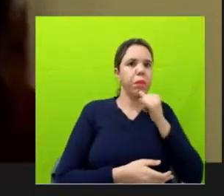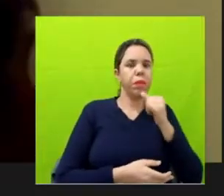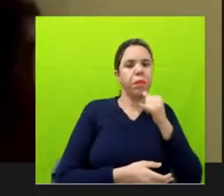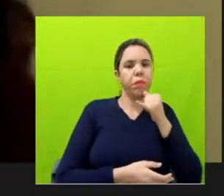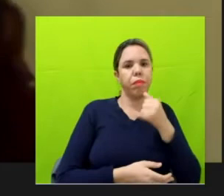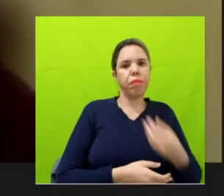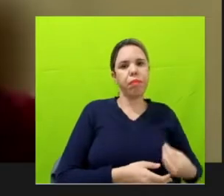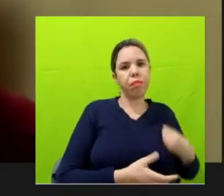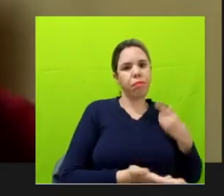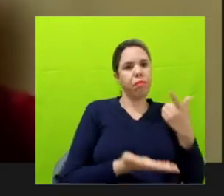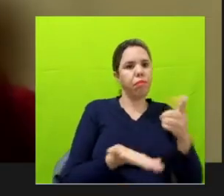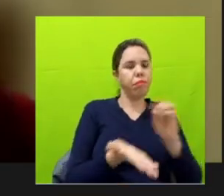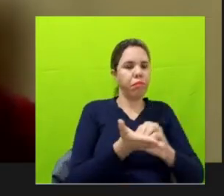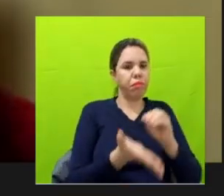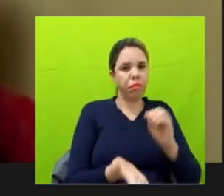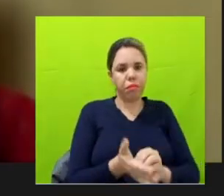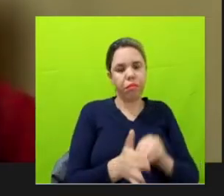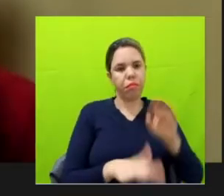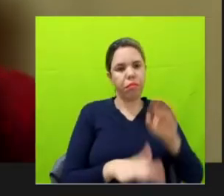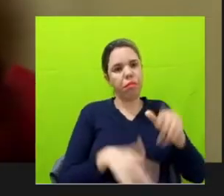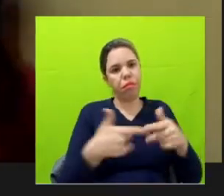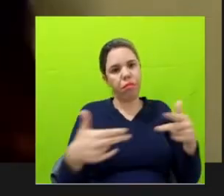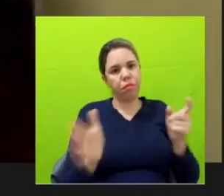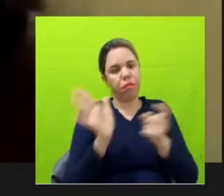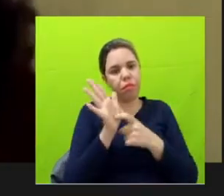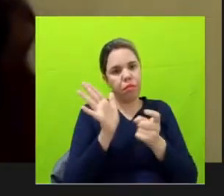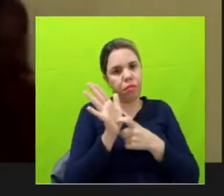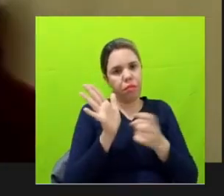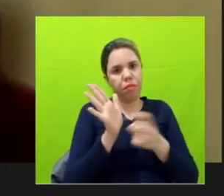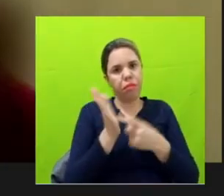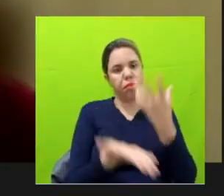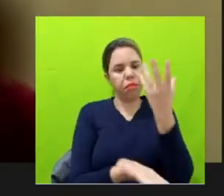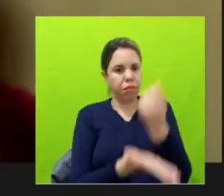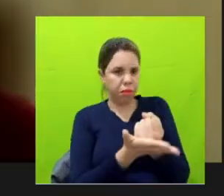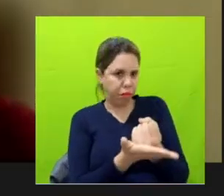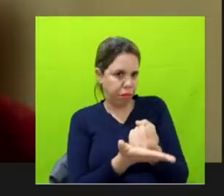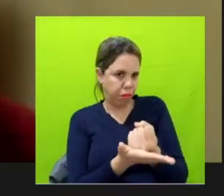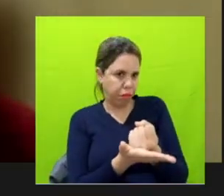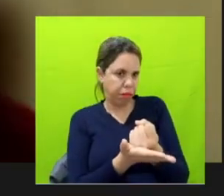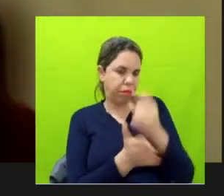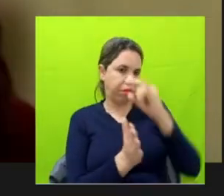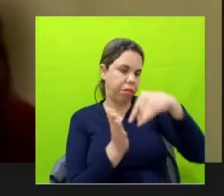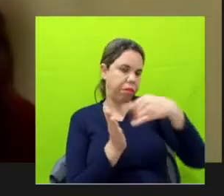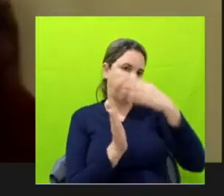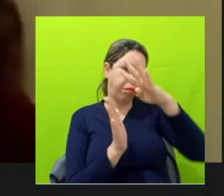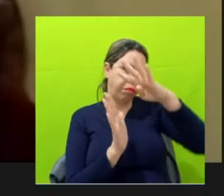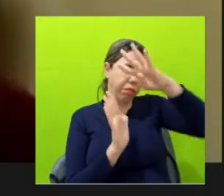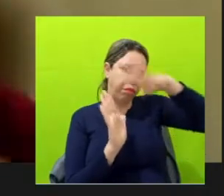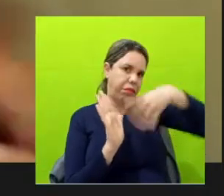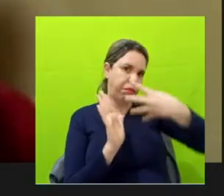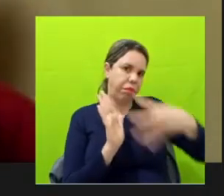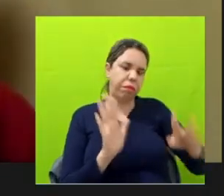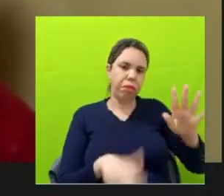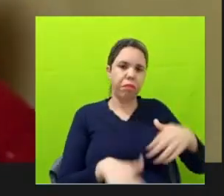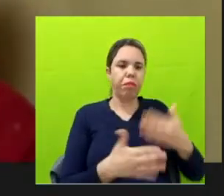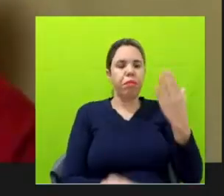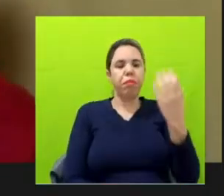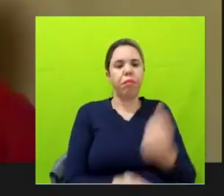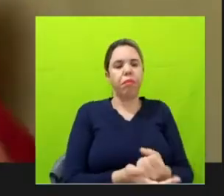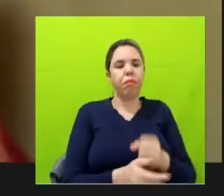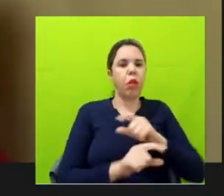quando você clica para fazer o download de uma planilha, por exemplo, você recebe um PDF em branco. Então, assim,